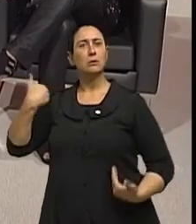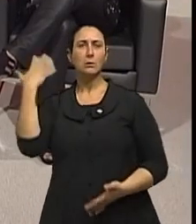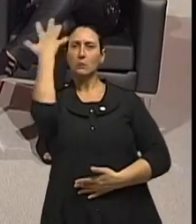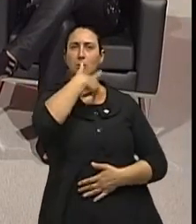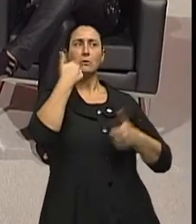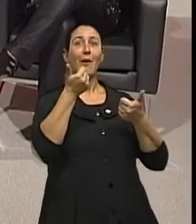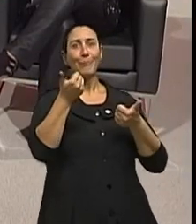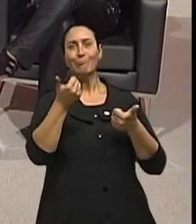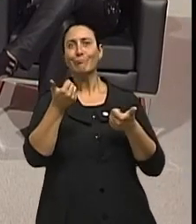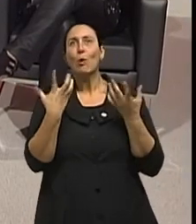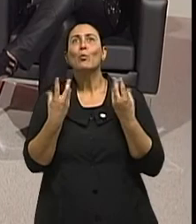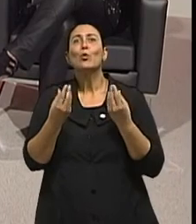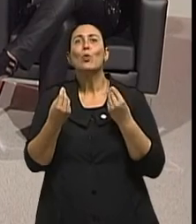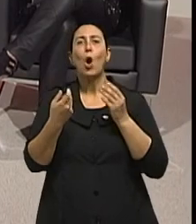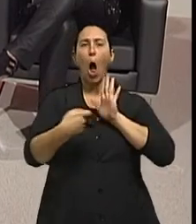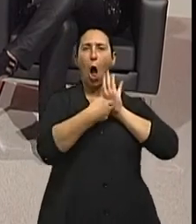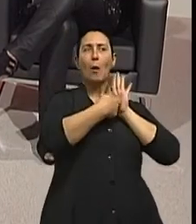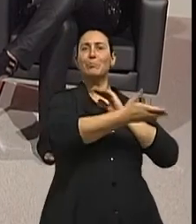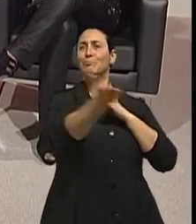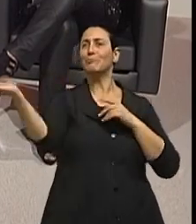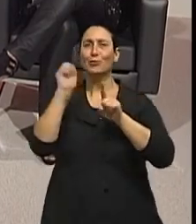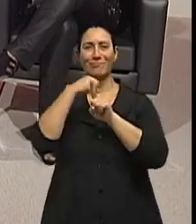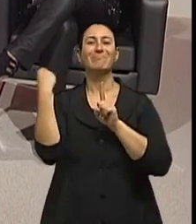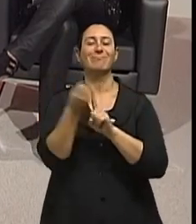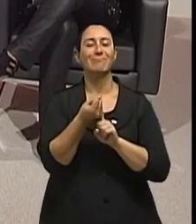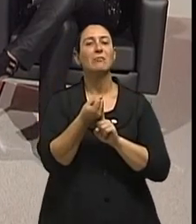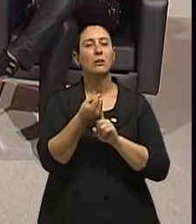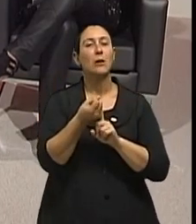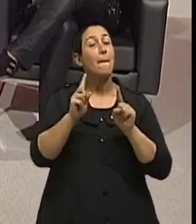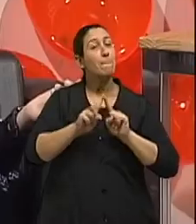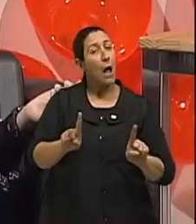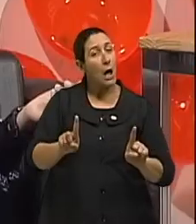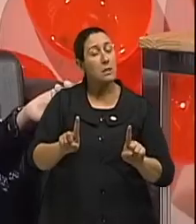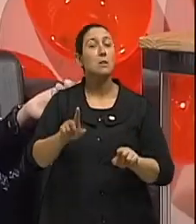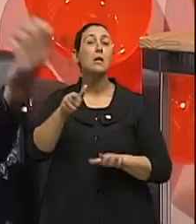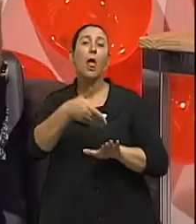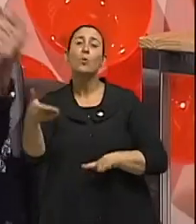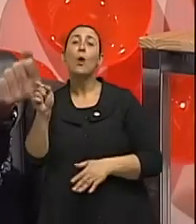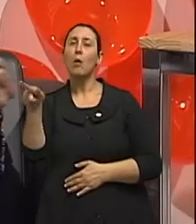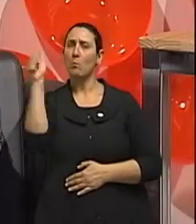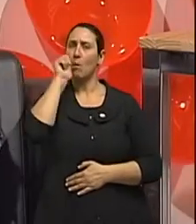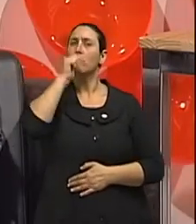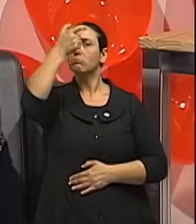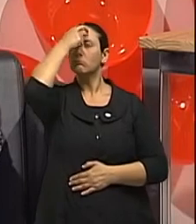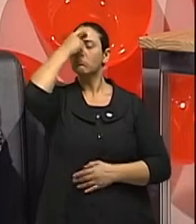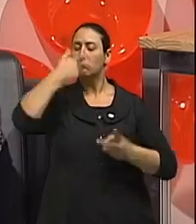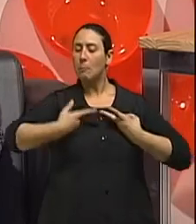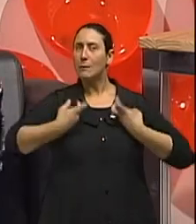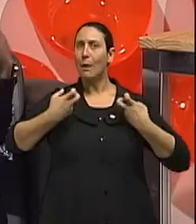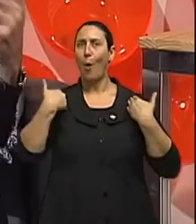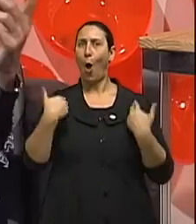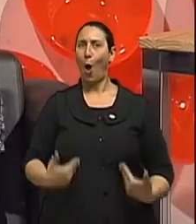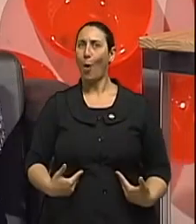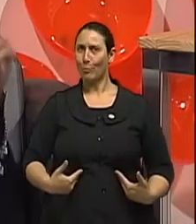É parte das cobranças, né? Por outro lado, as mulheres, elas têm mais conscientização das suas reações fisiológicas.